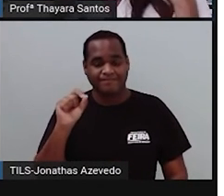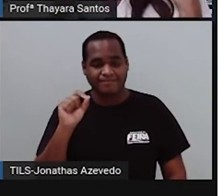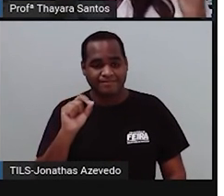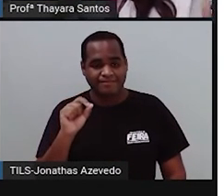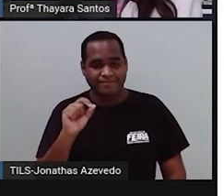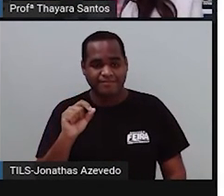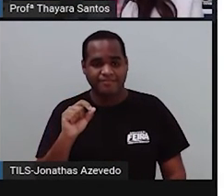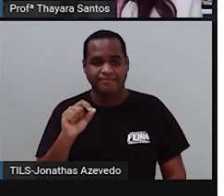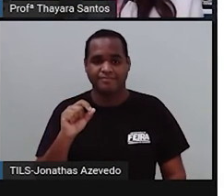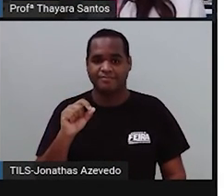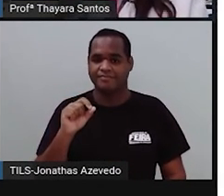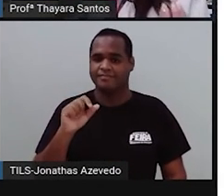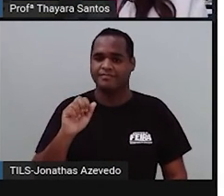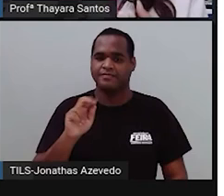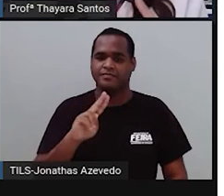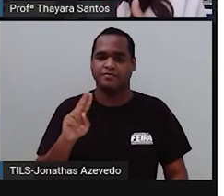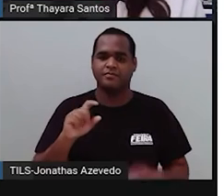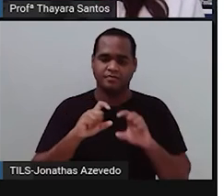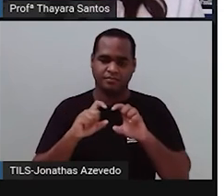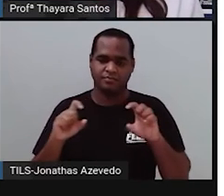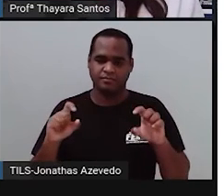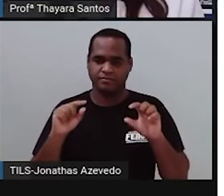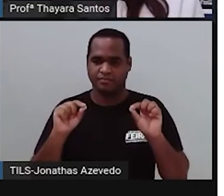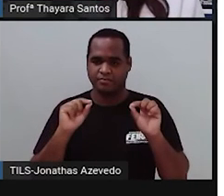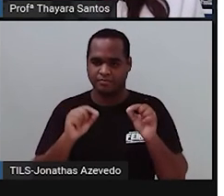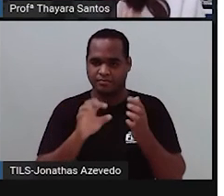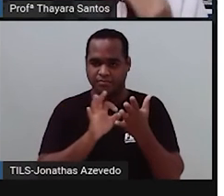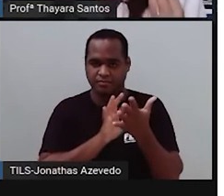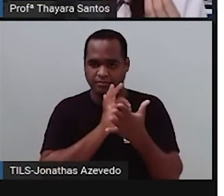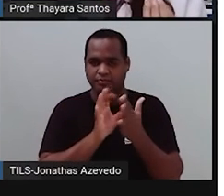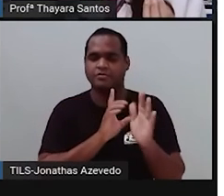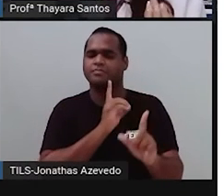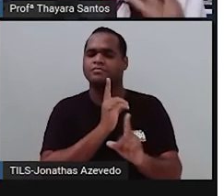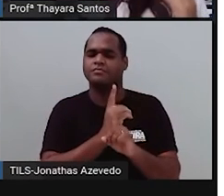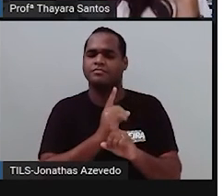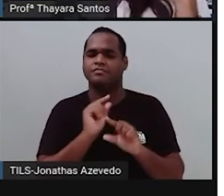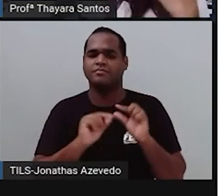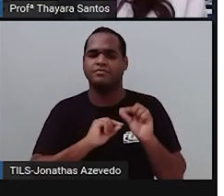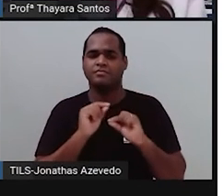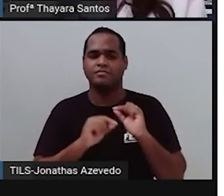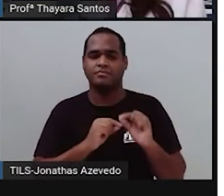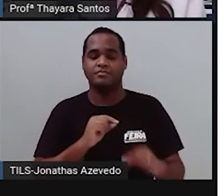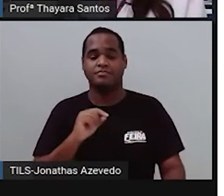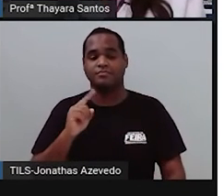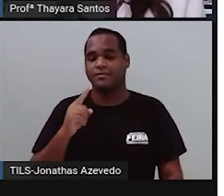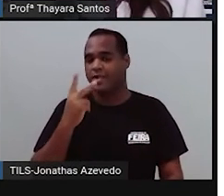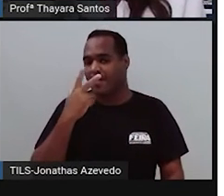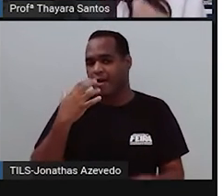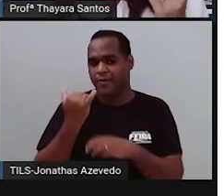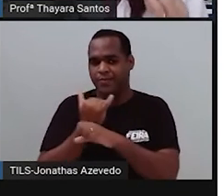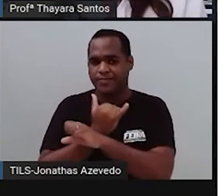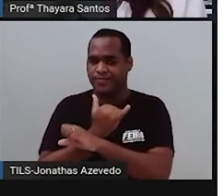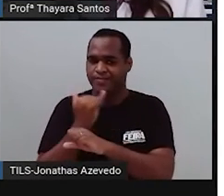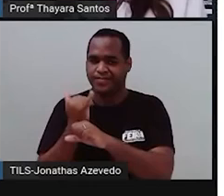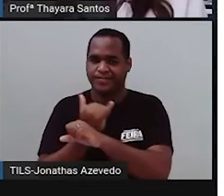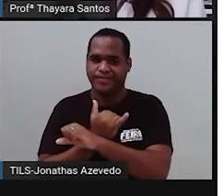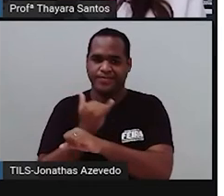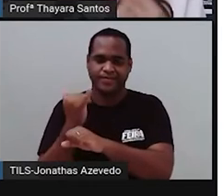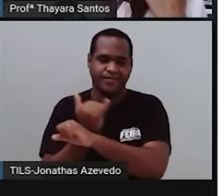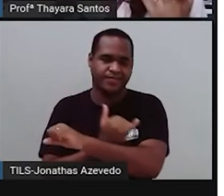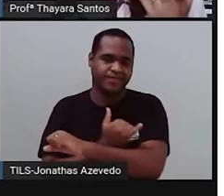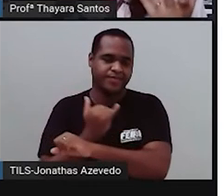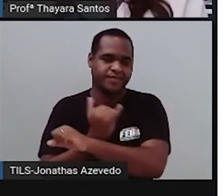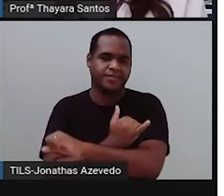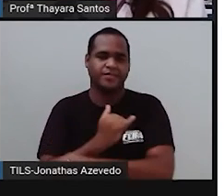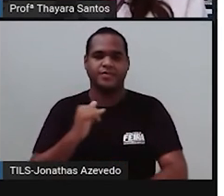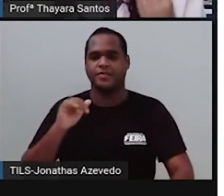de adipócitos, que são as células que são encontradas nesse tecido. E o que é esse tecido? É gordura, gente. Então, adipócitos